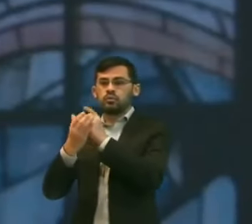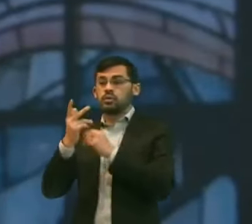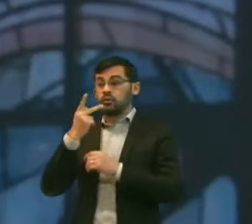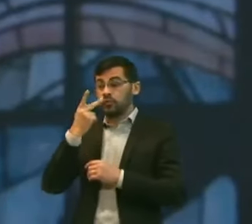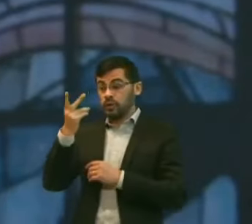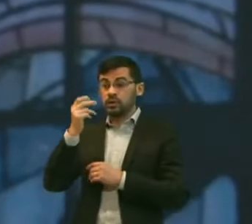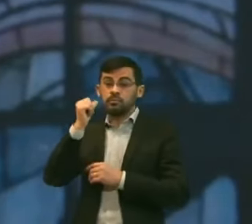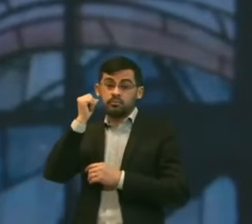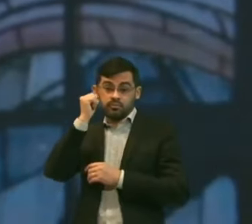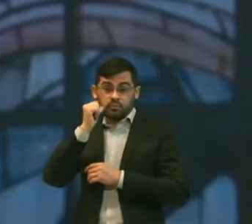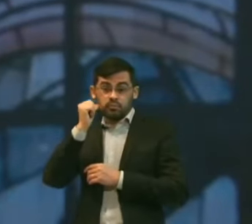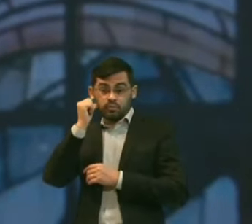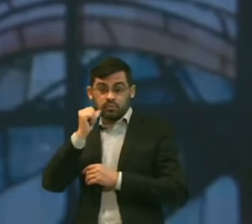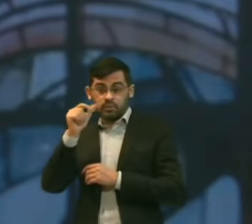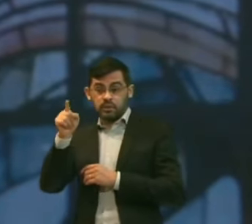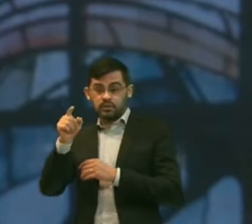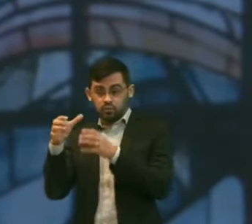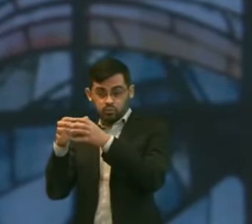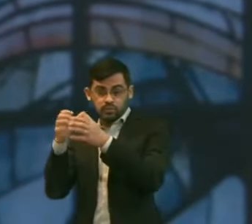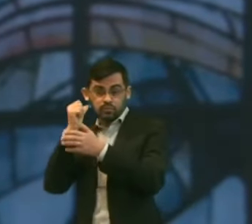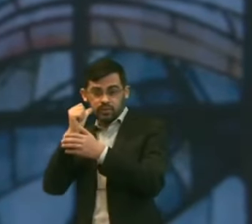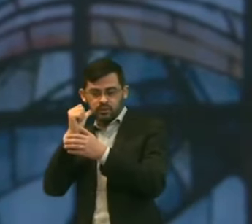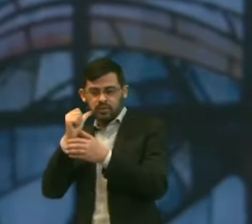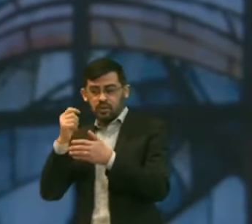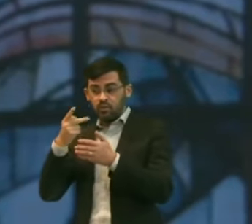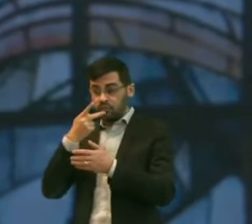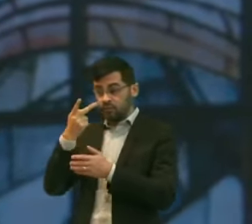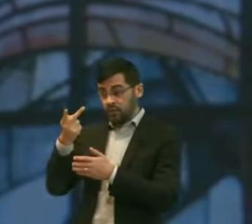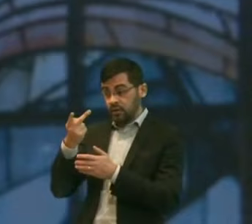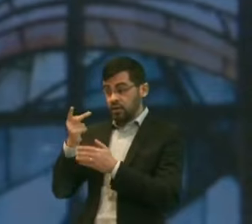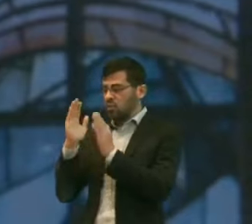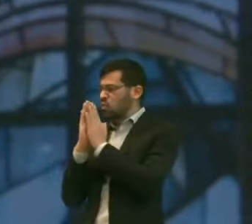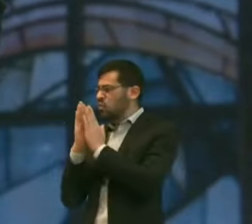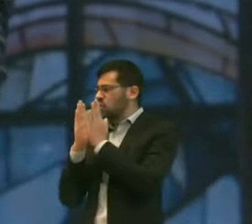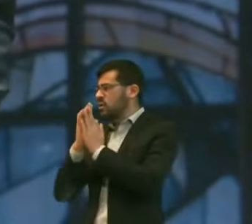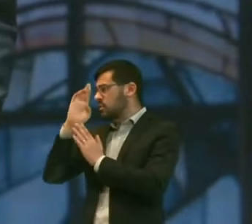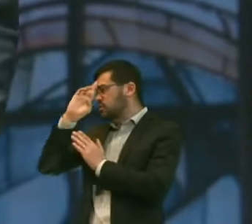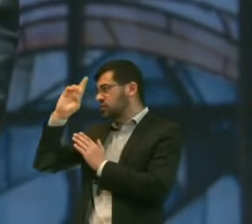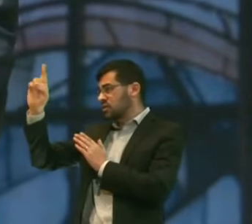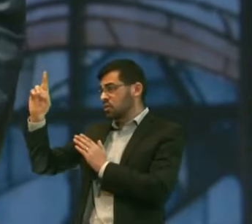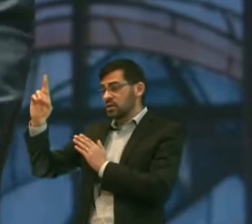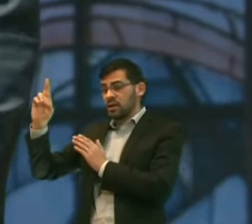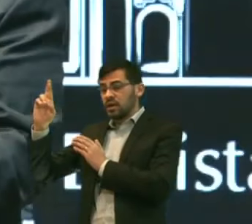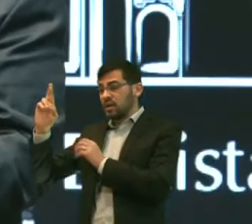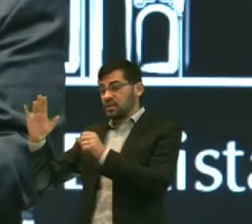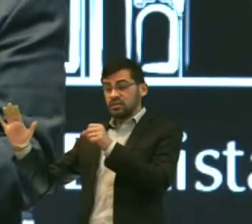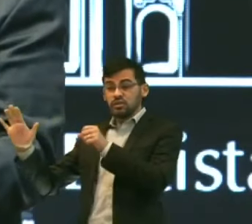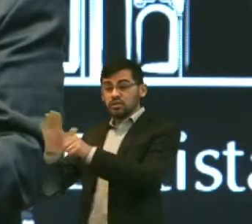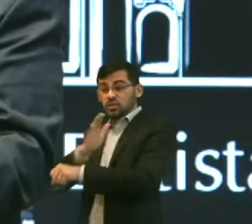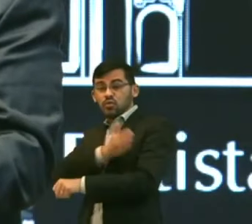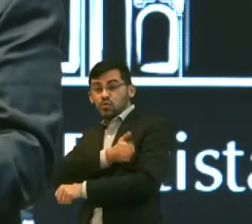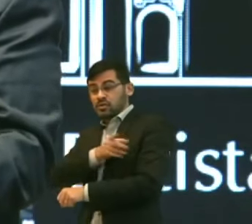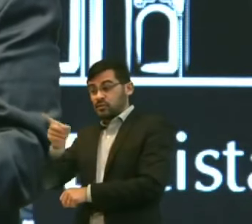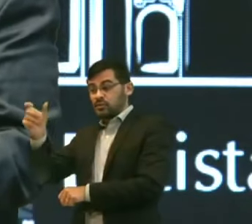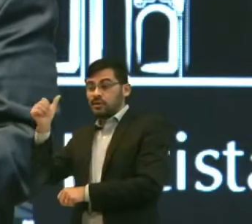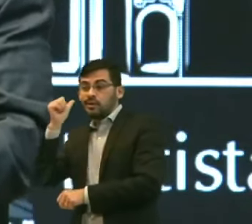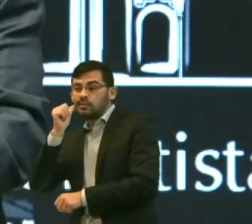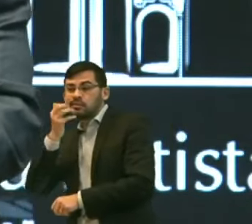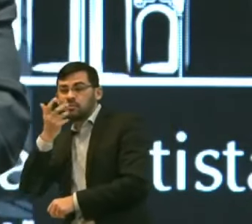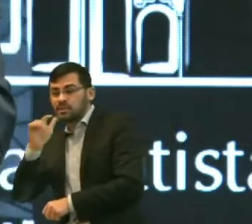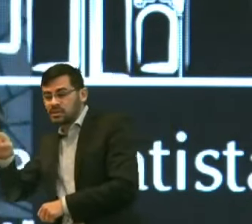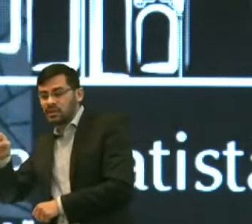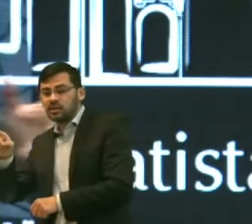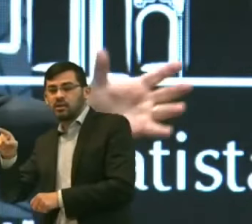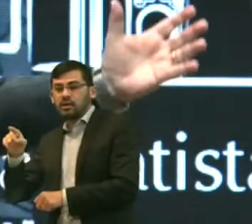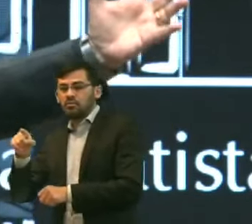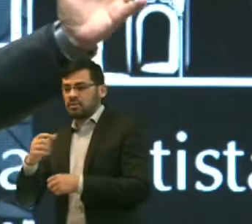senhora Estavam lá Gente Eu fiz um negócio Doido Eu falei para Jesus Tirar a paz Dessa moça Ela para casa Me